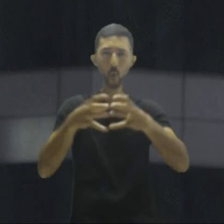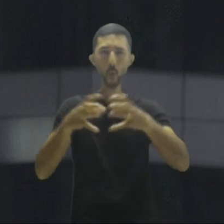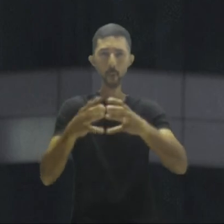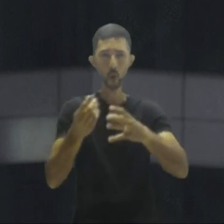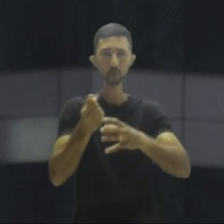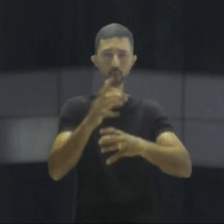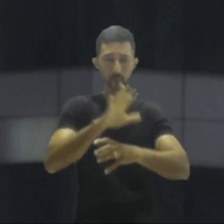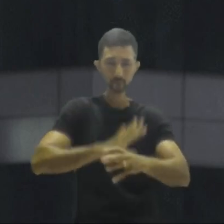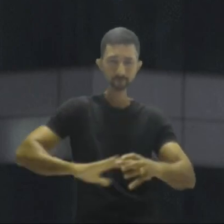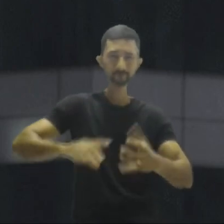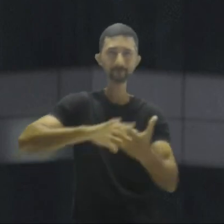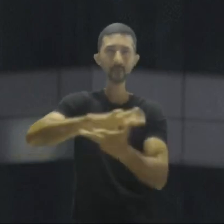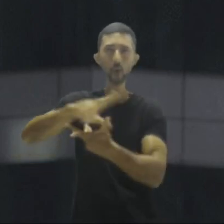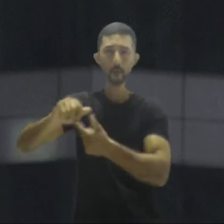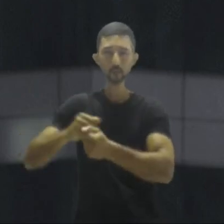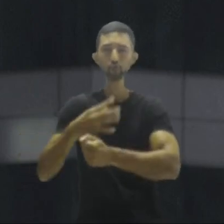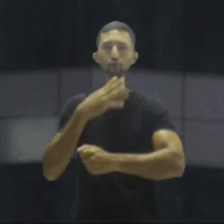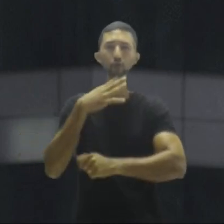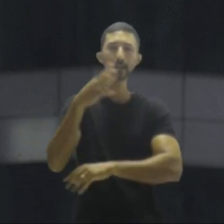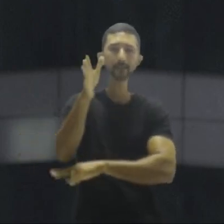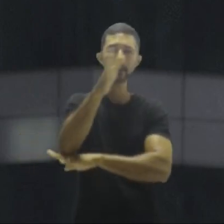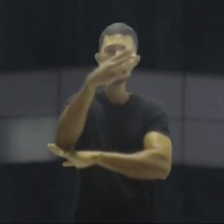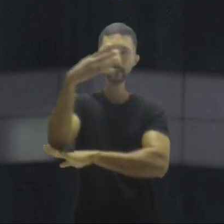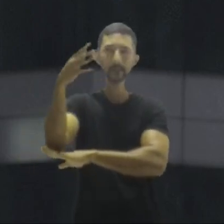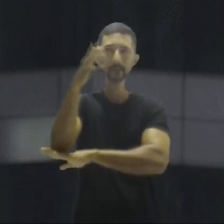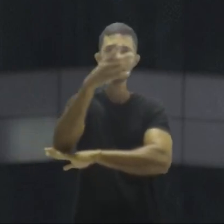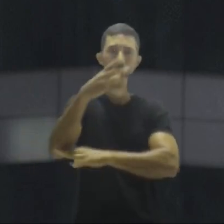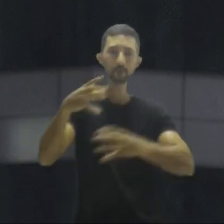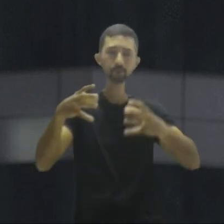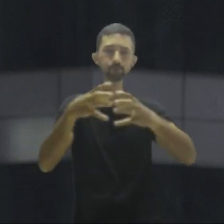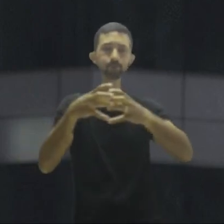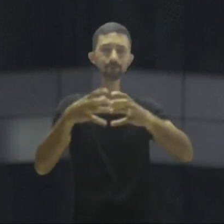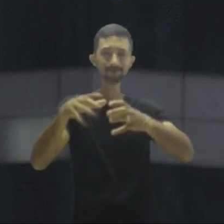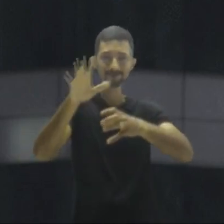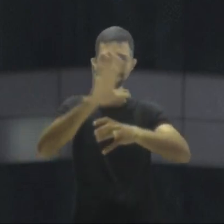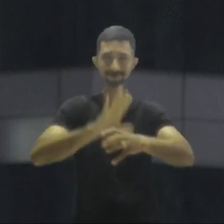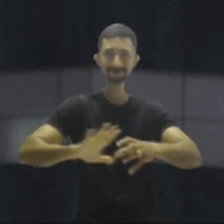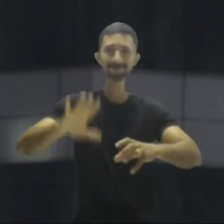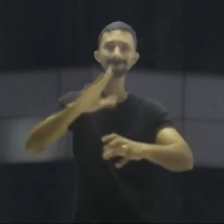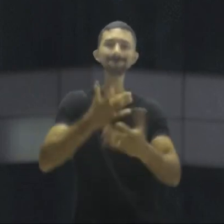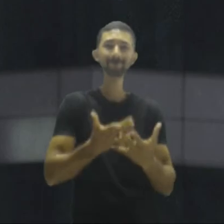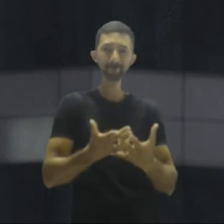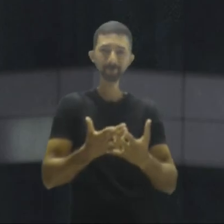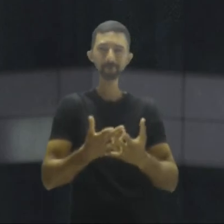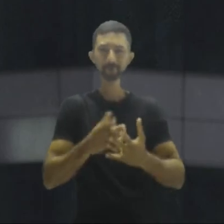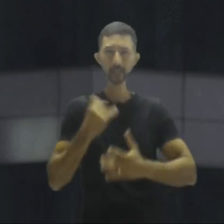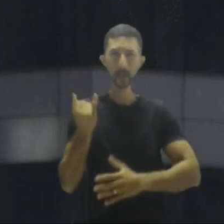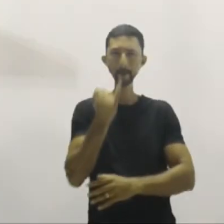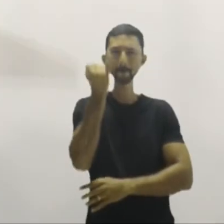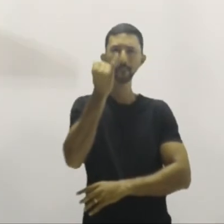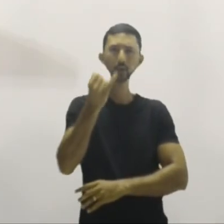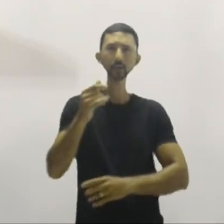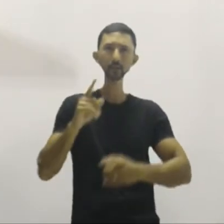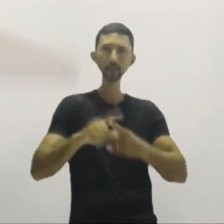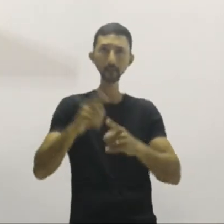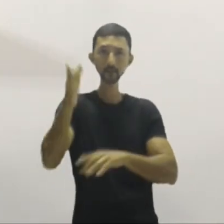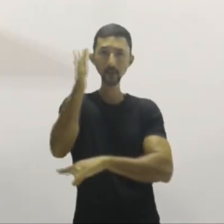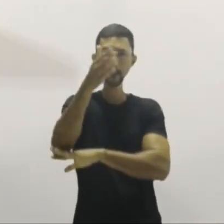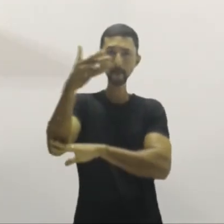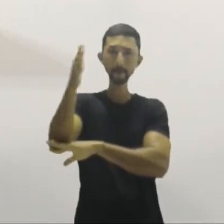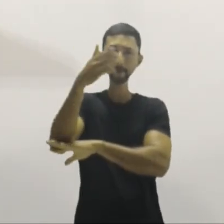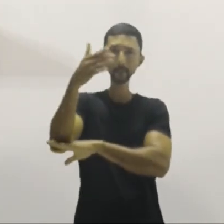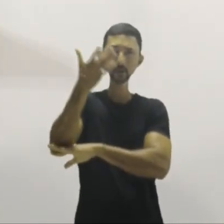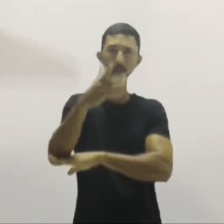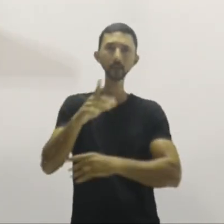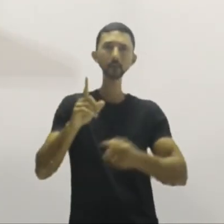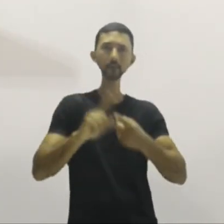econômicos, todo mundo conhece a bandeira da União Europeia, ela é tão importante, aluno, como bandeira de países,